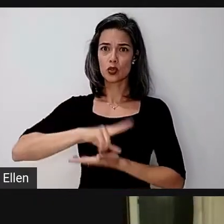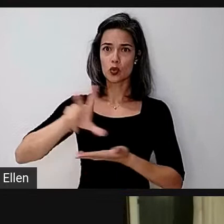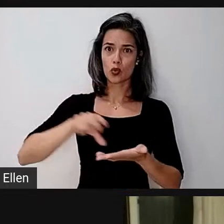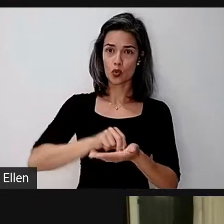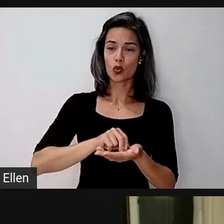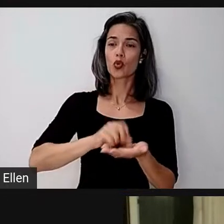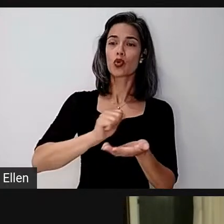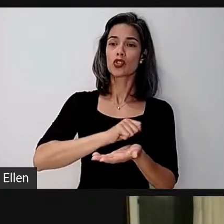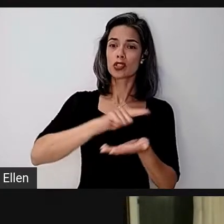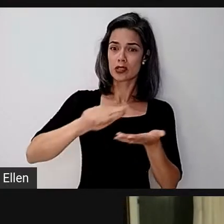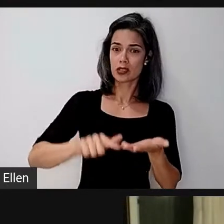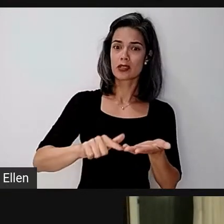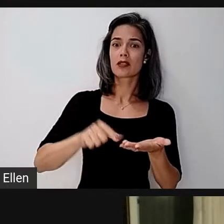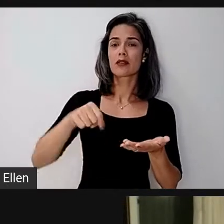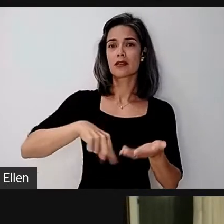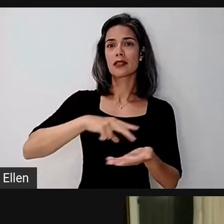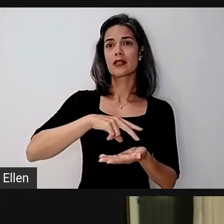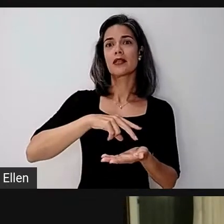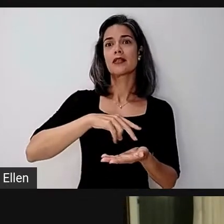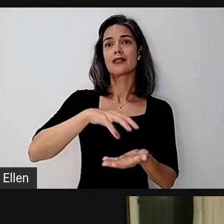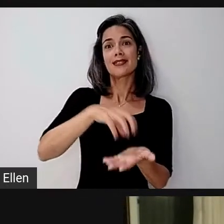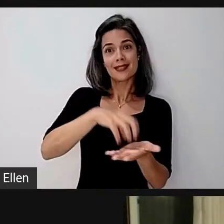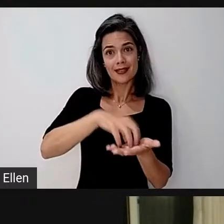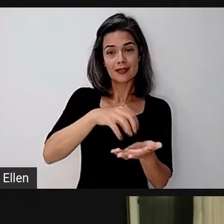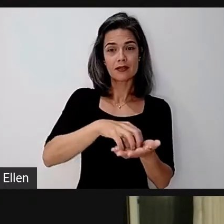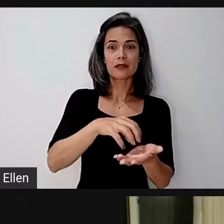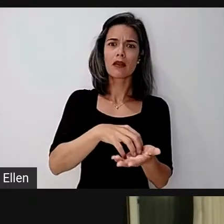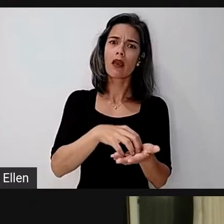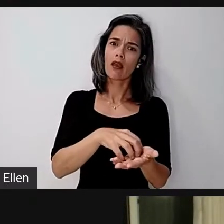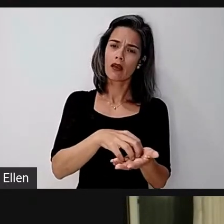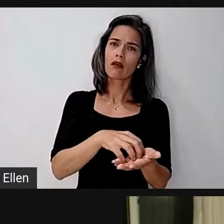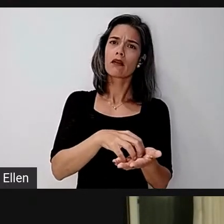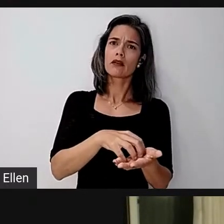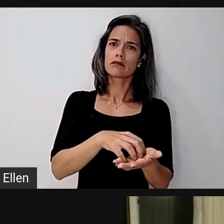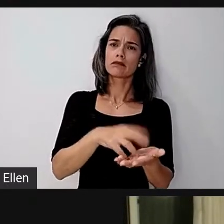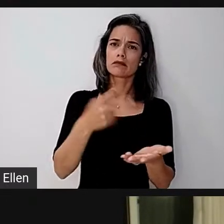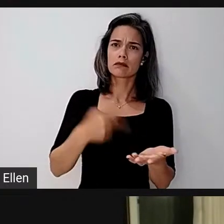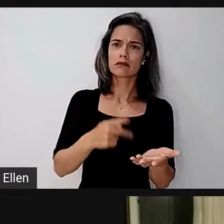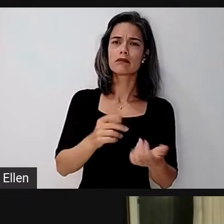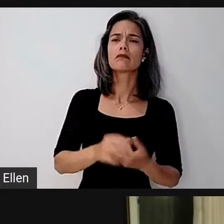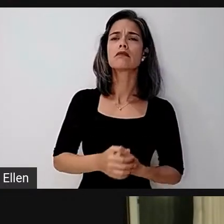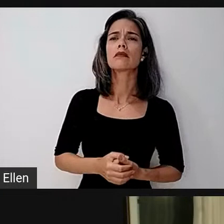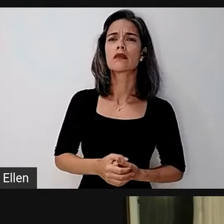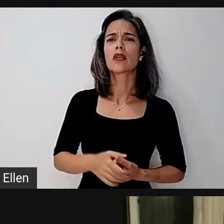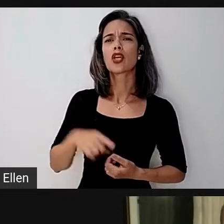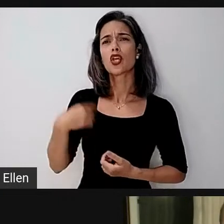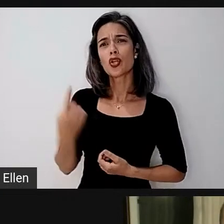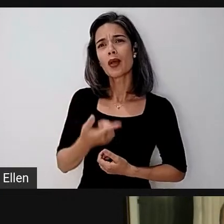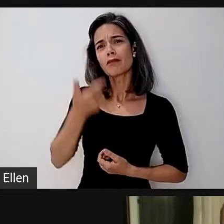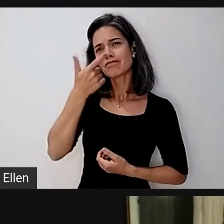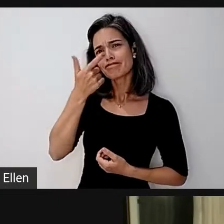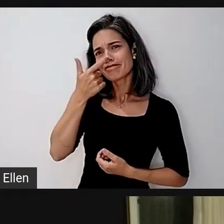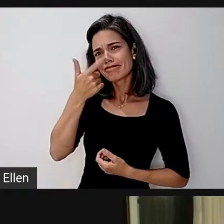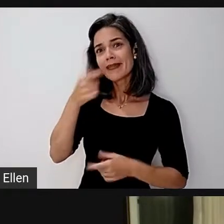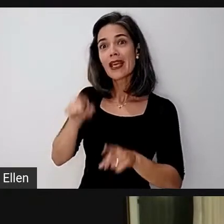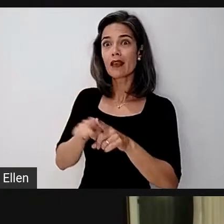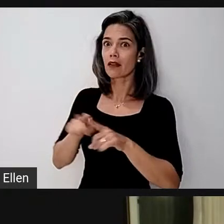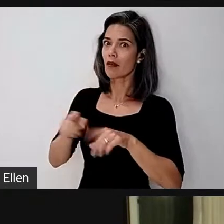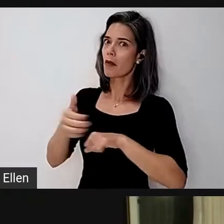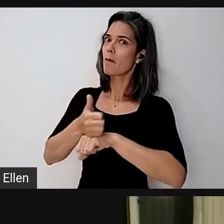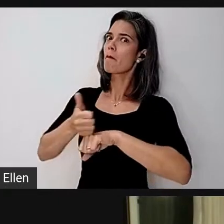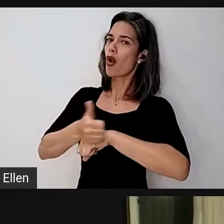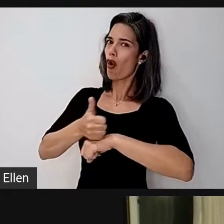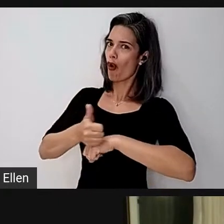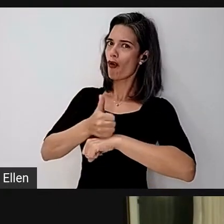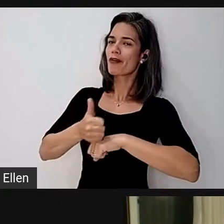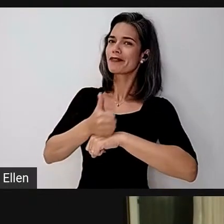aqui do Centro de Educação, e ao mesmo tempo eu queria registrar aqui a nossa aproximação pessoal e profissional aos objetivos